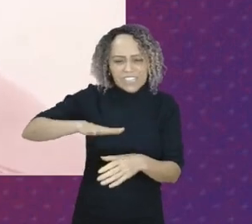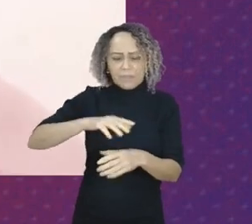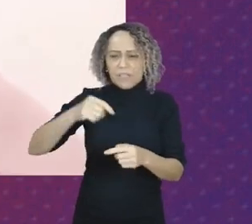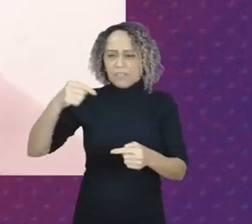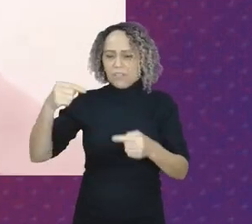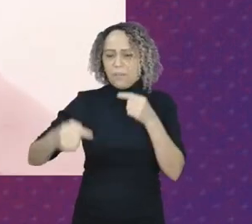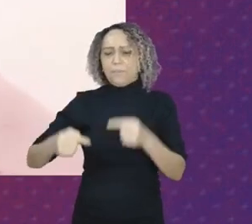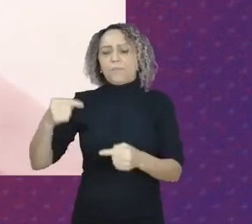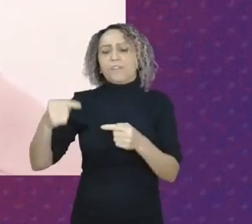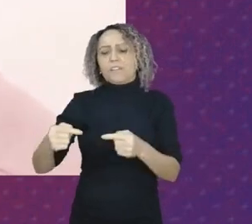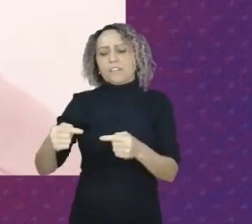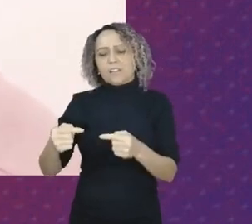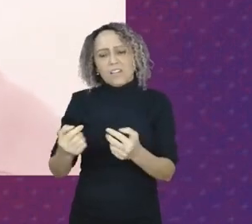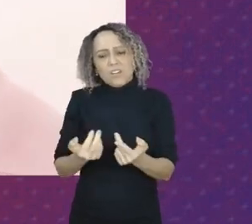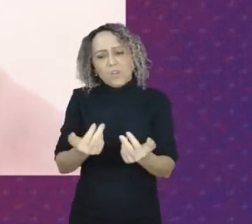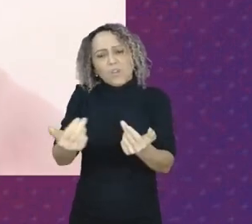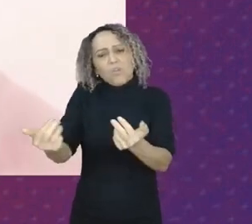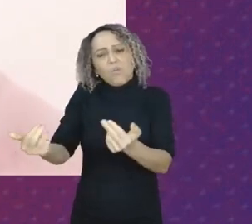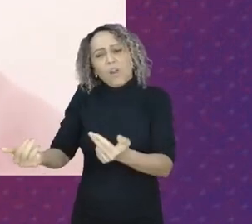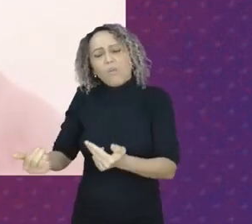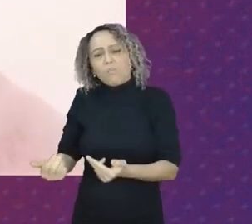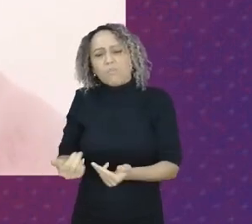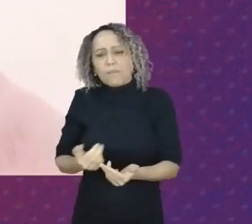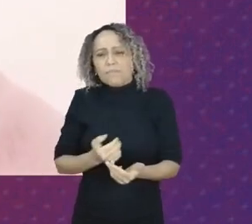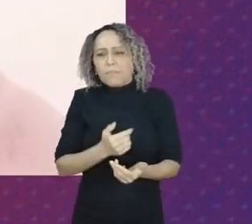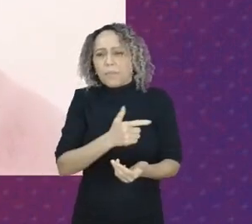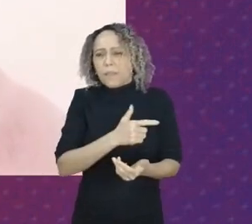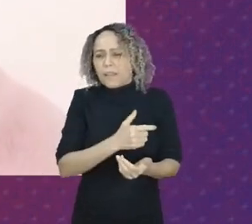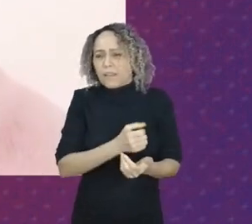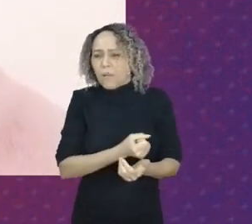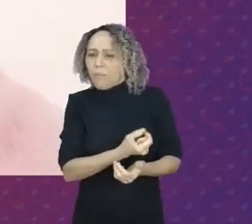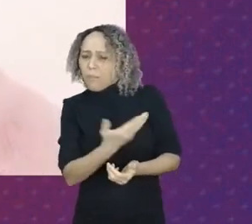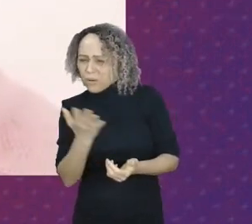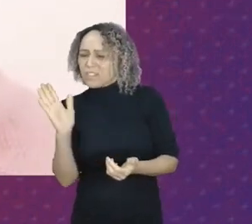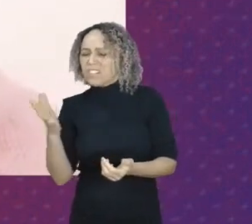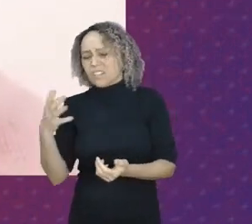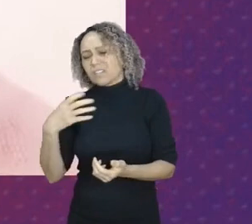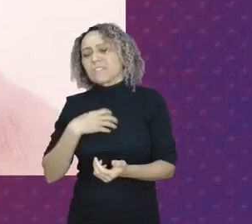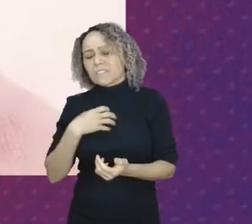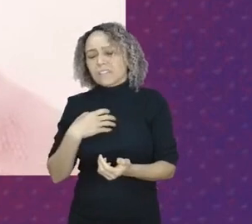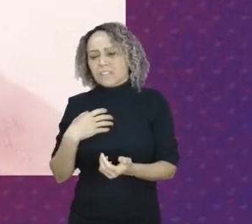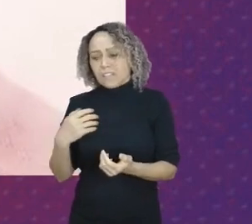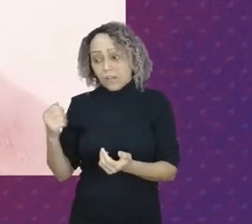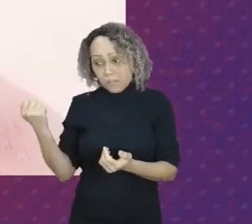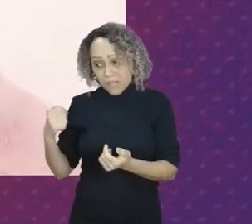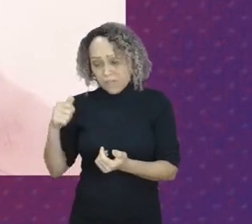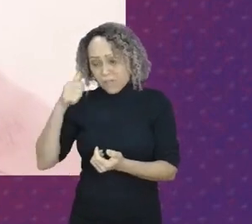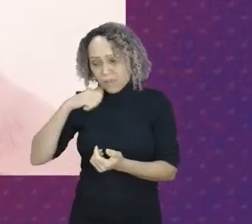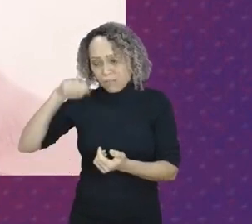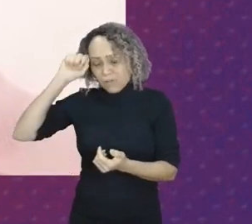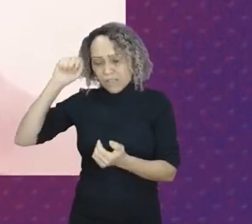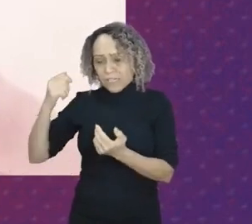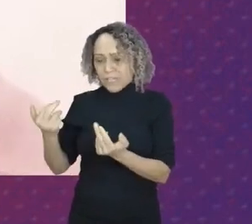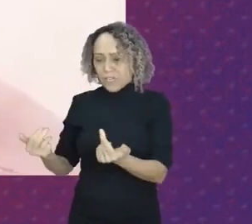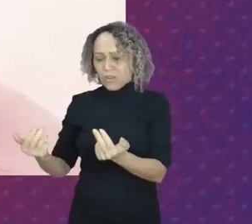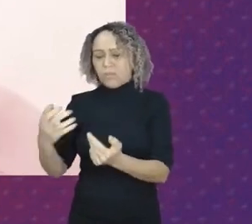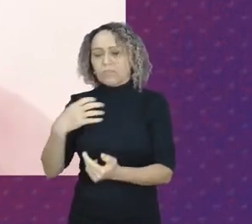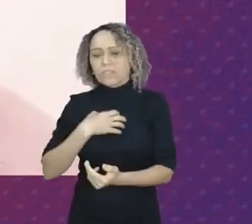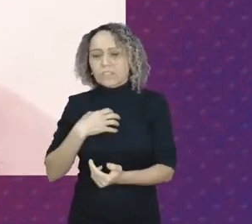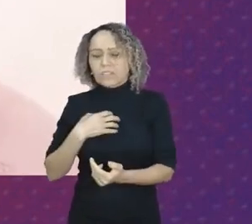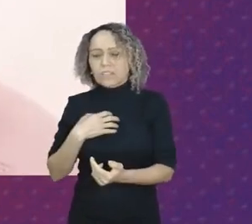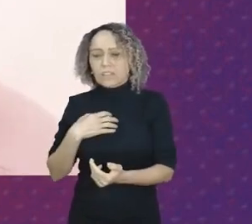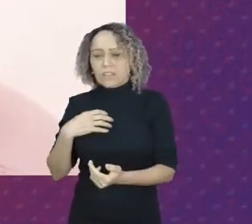já se sentem mas nós queremos mais porque nós queremos a referência nos ver no parlamento